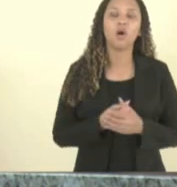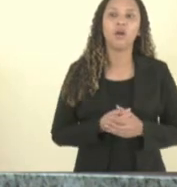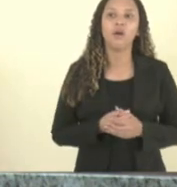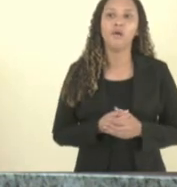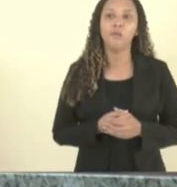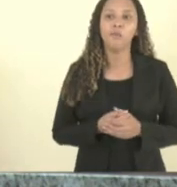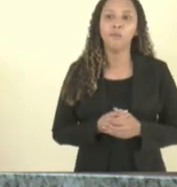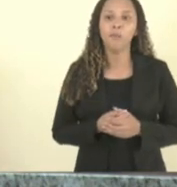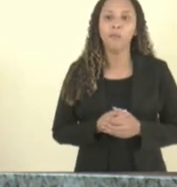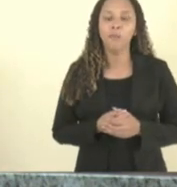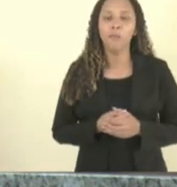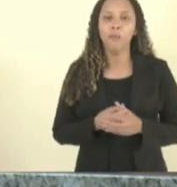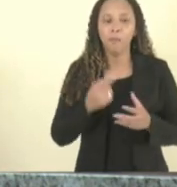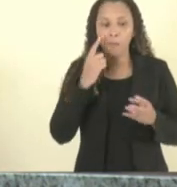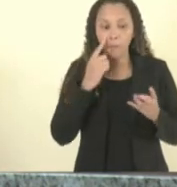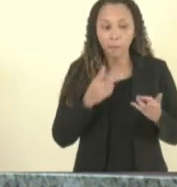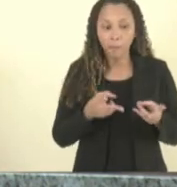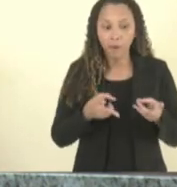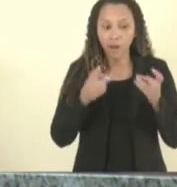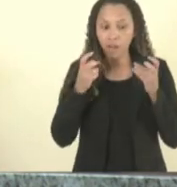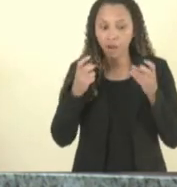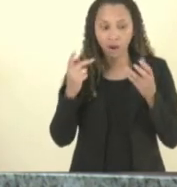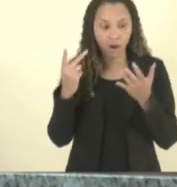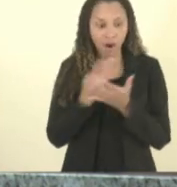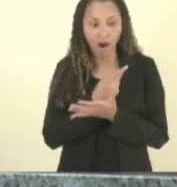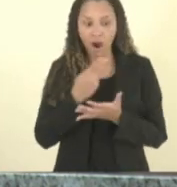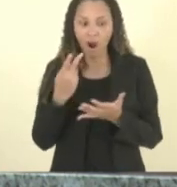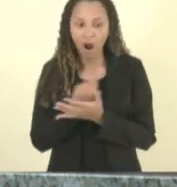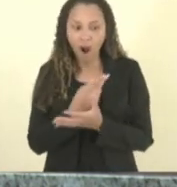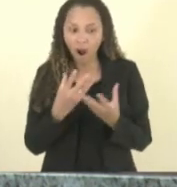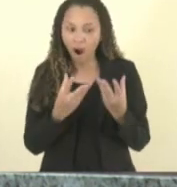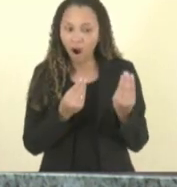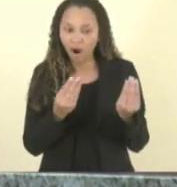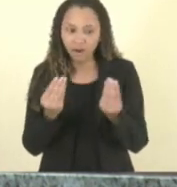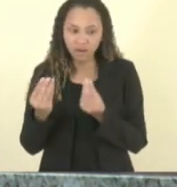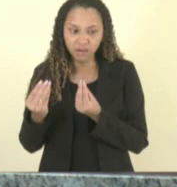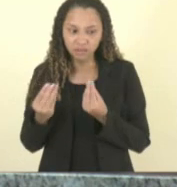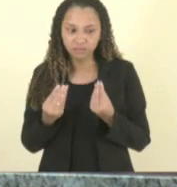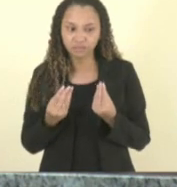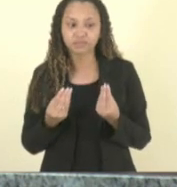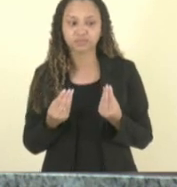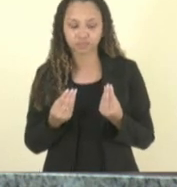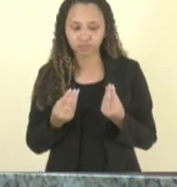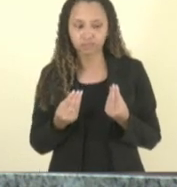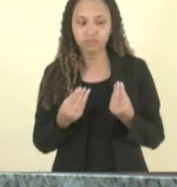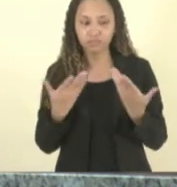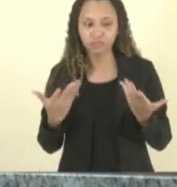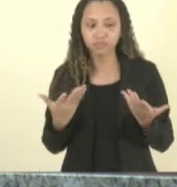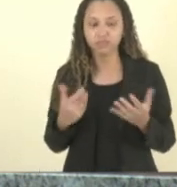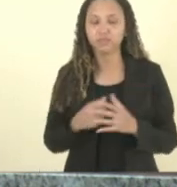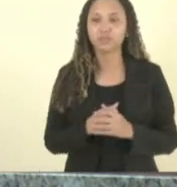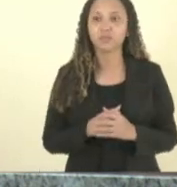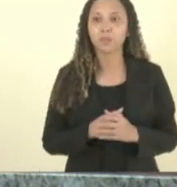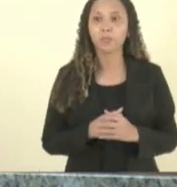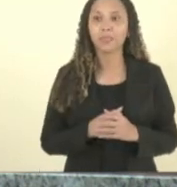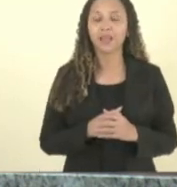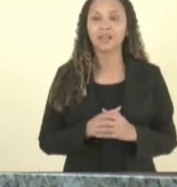vimos isso demais então aquela situação que é